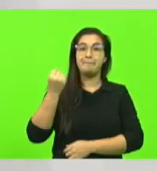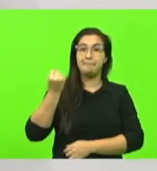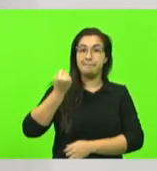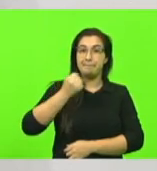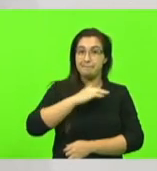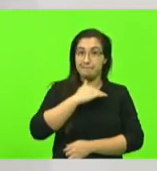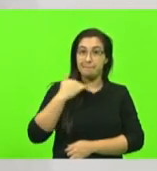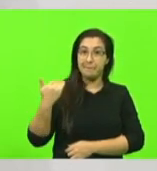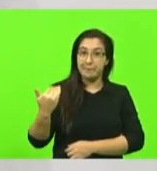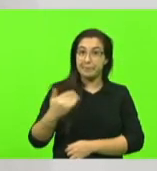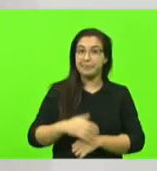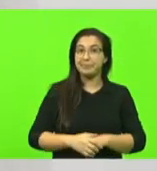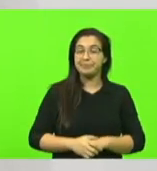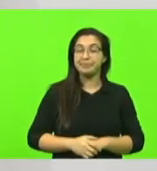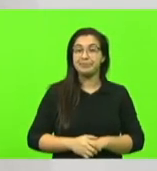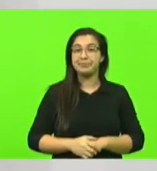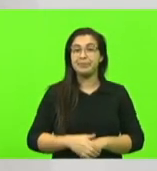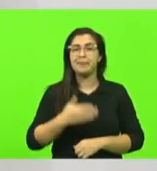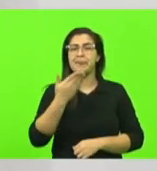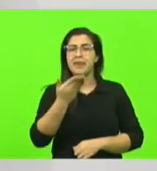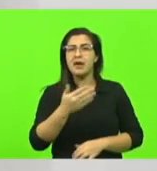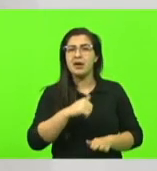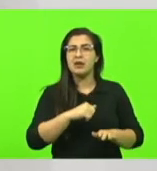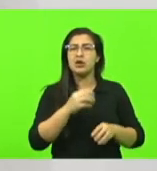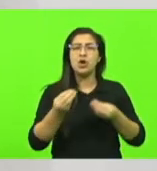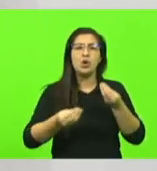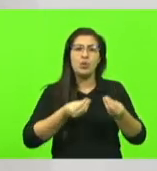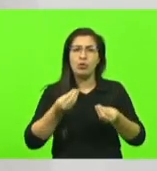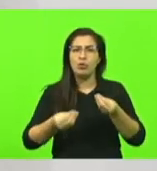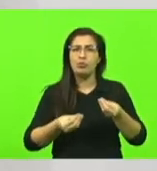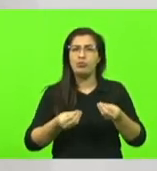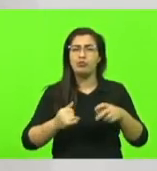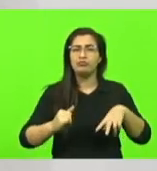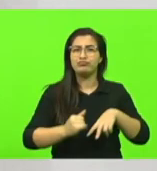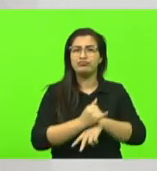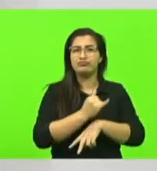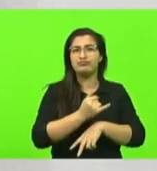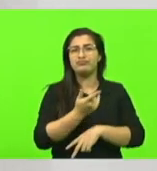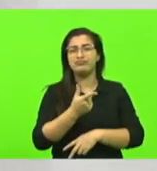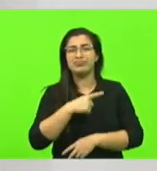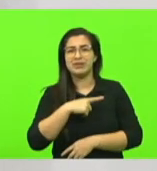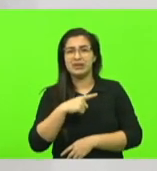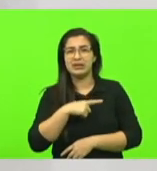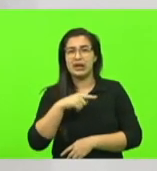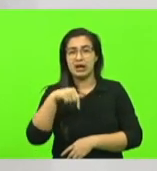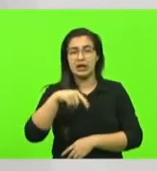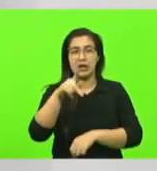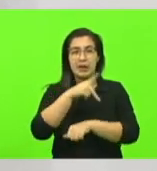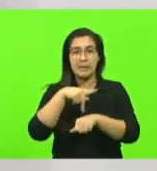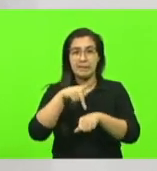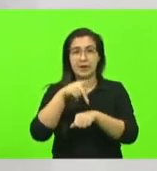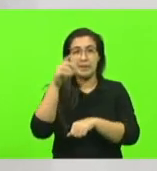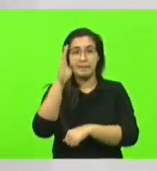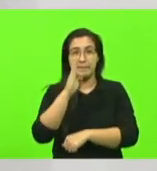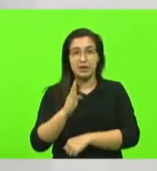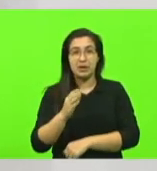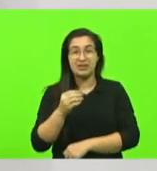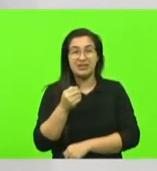traz de vítimas no nosso país quase